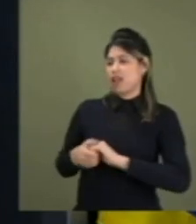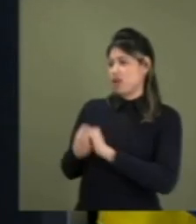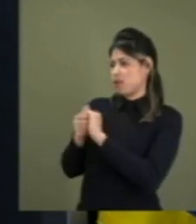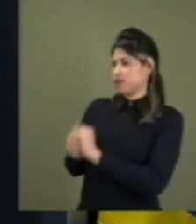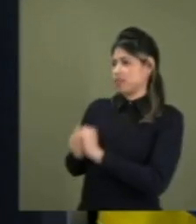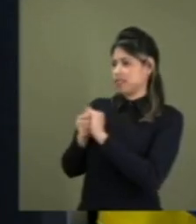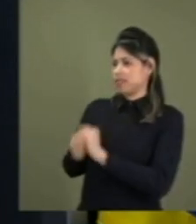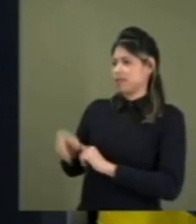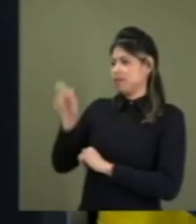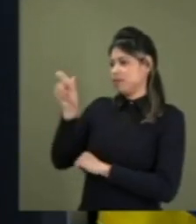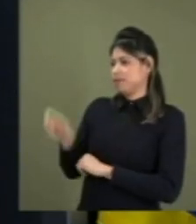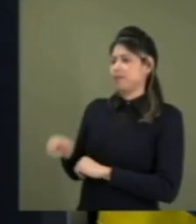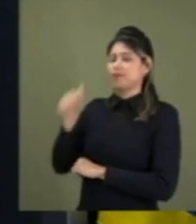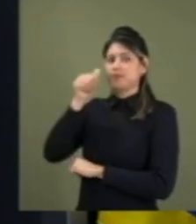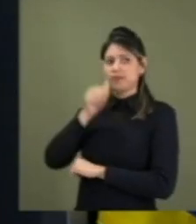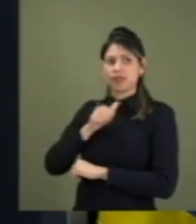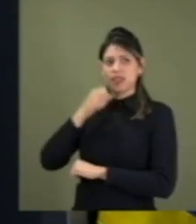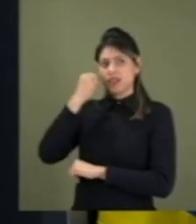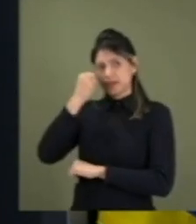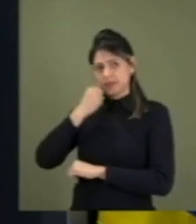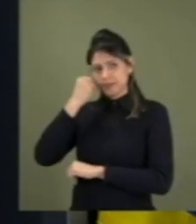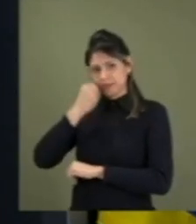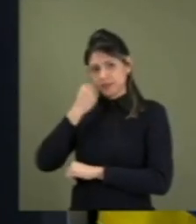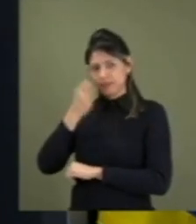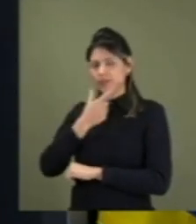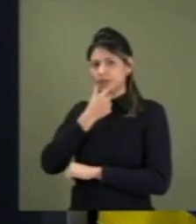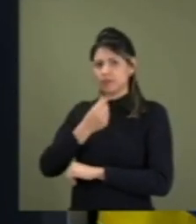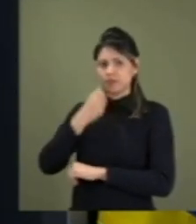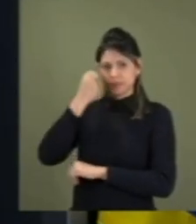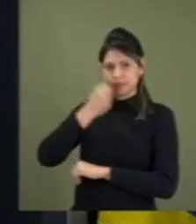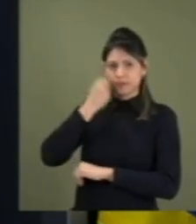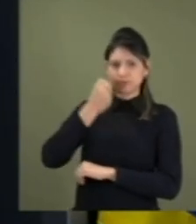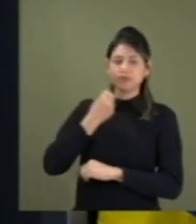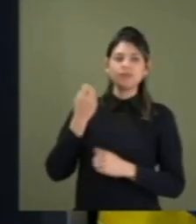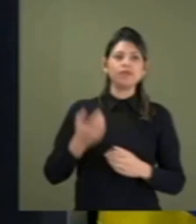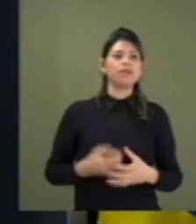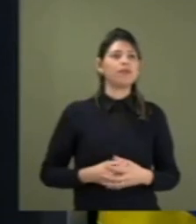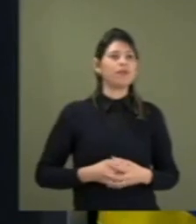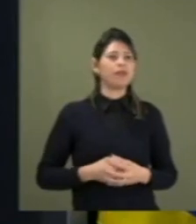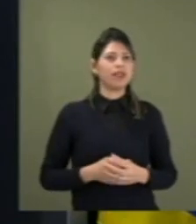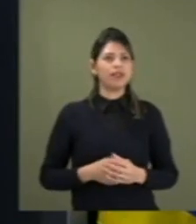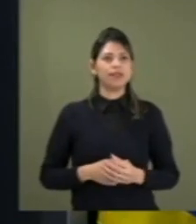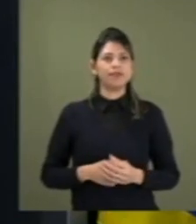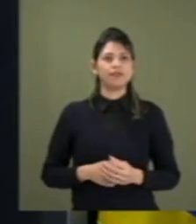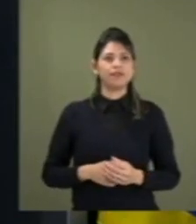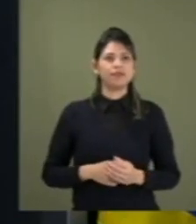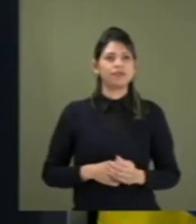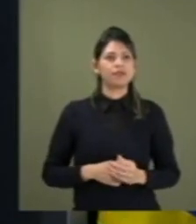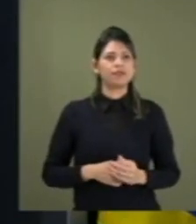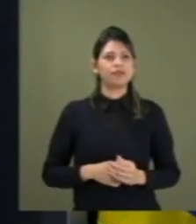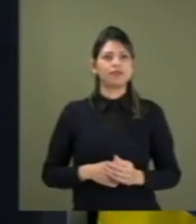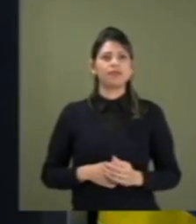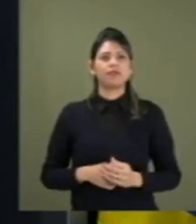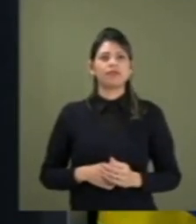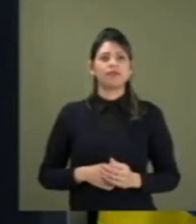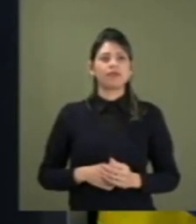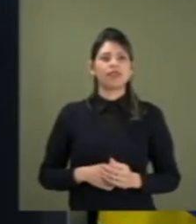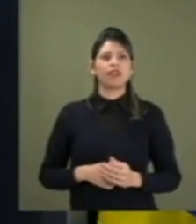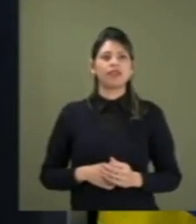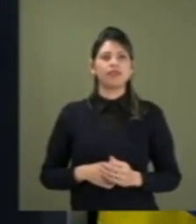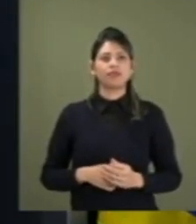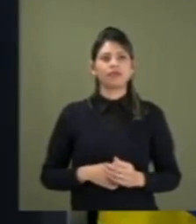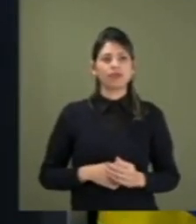senhora senadora, senhores senadores aqui presentes, também a todos os assessores,